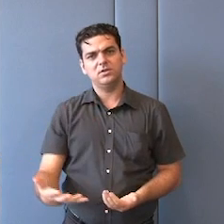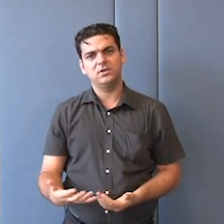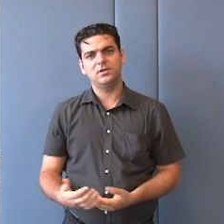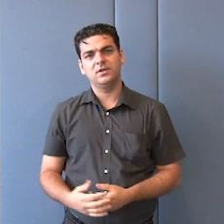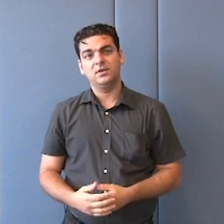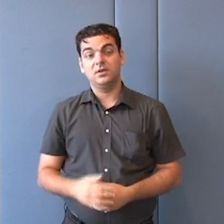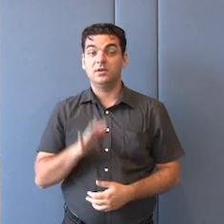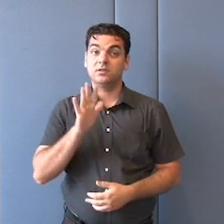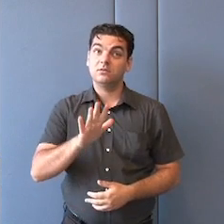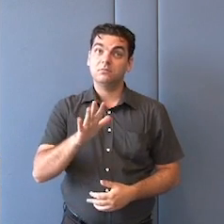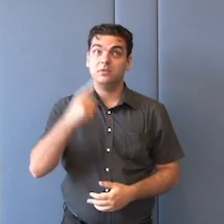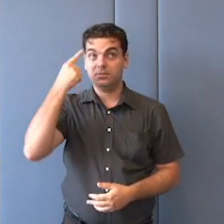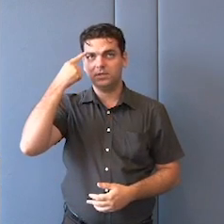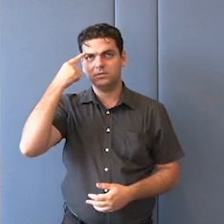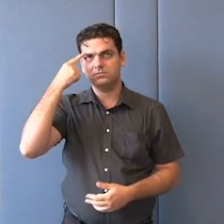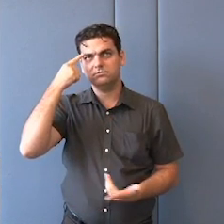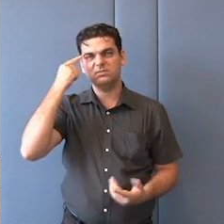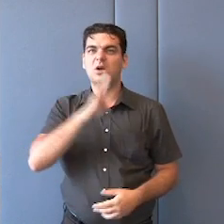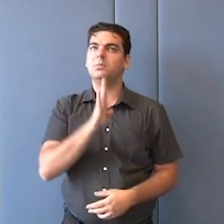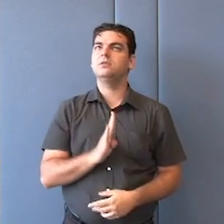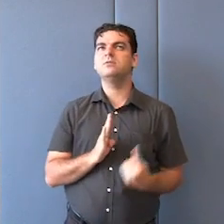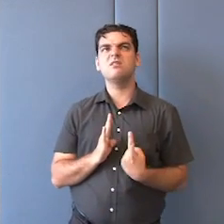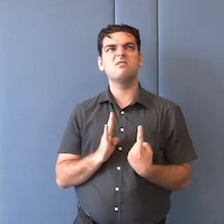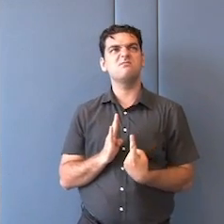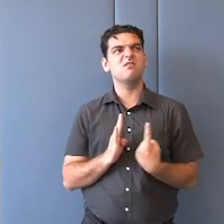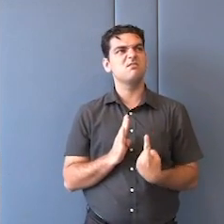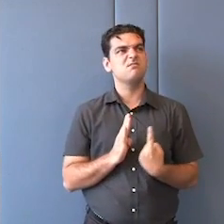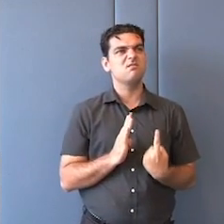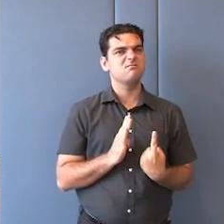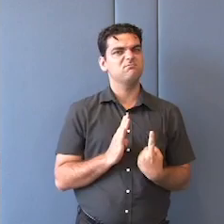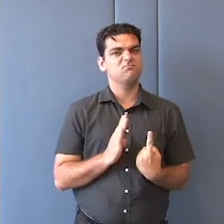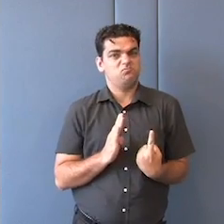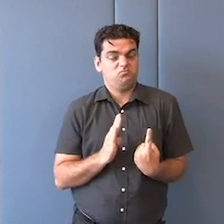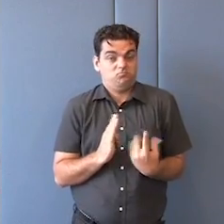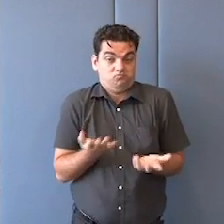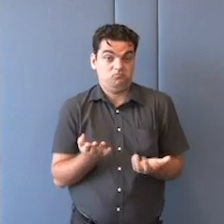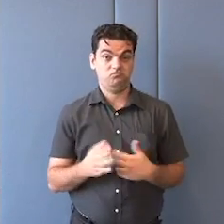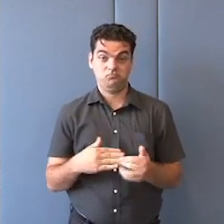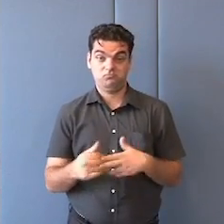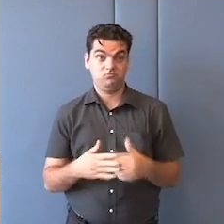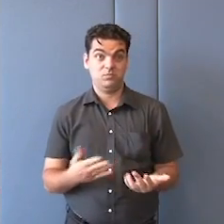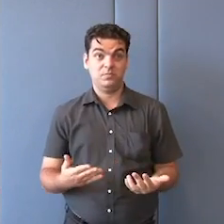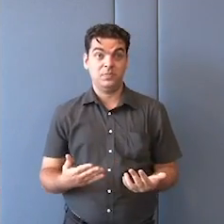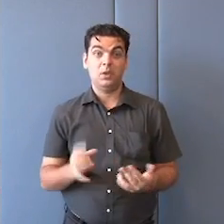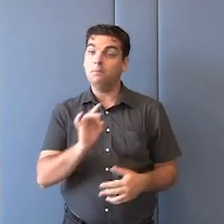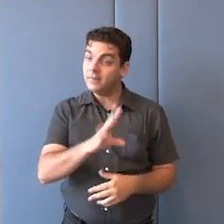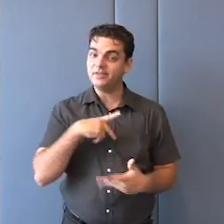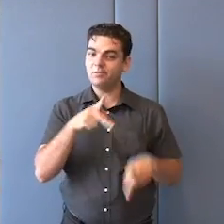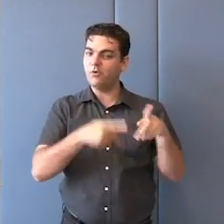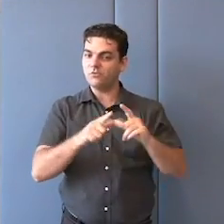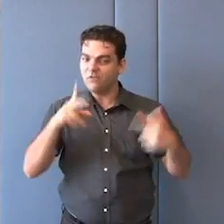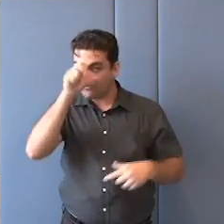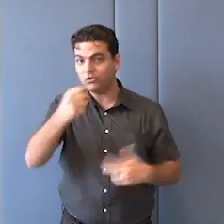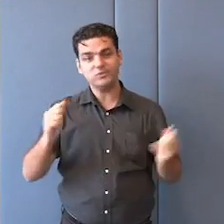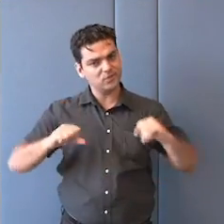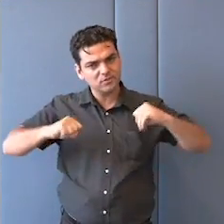começar a pensar, o Brasil está sozinho, o Brasil está isolado, não está, mas também, nós temos que pensar a partir de nós e a partir do, eu